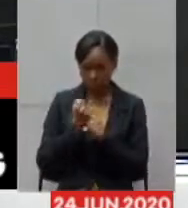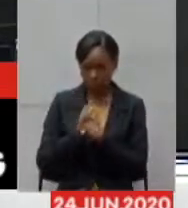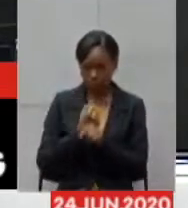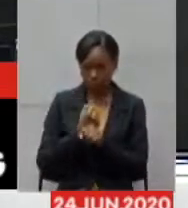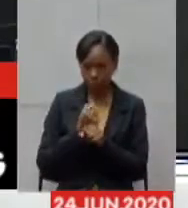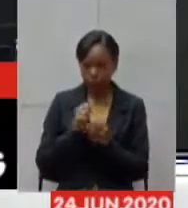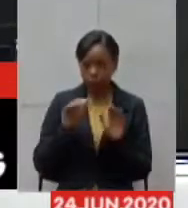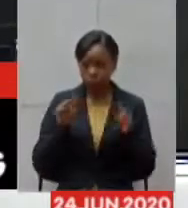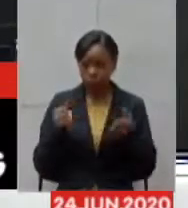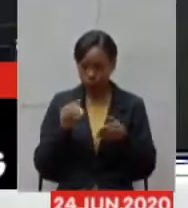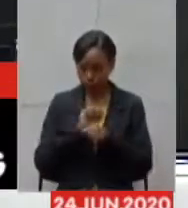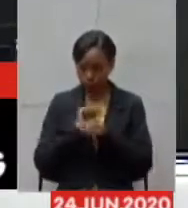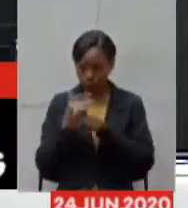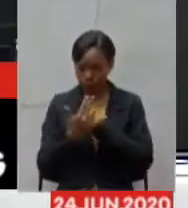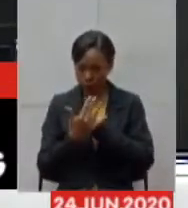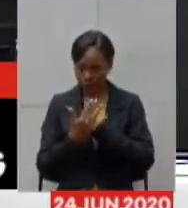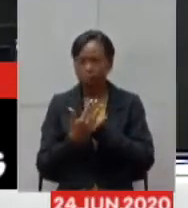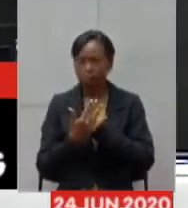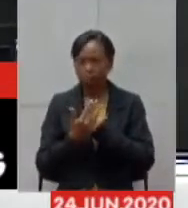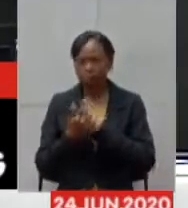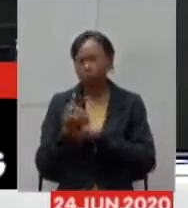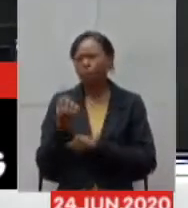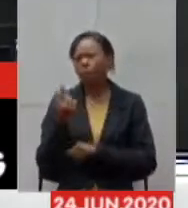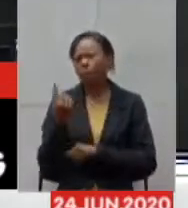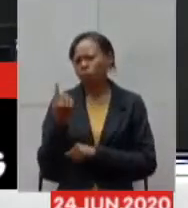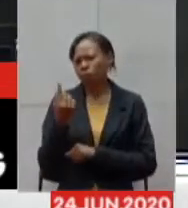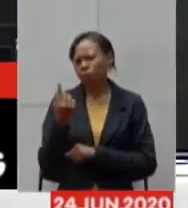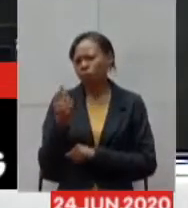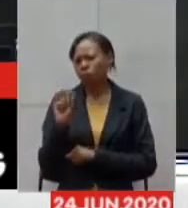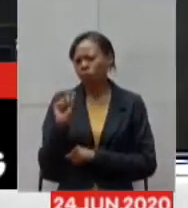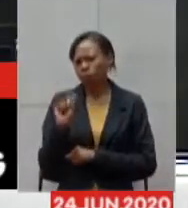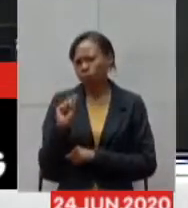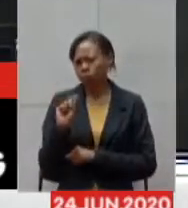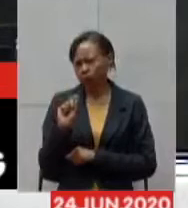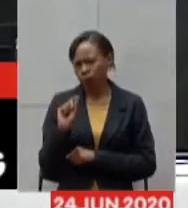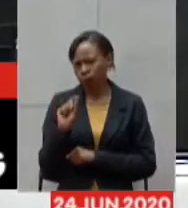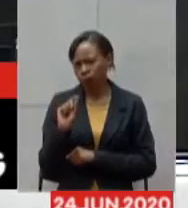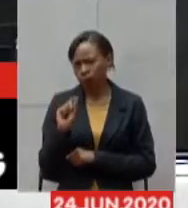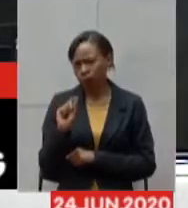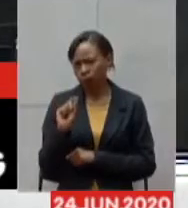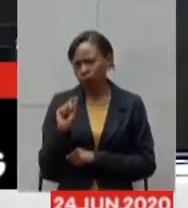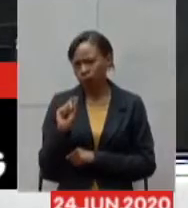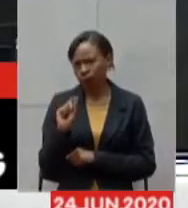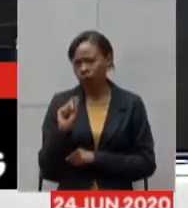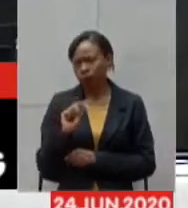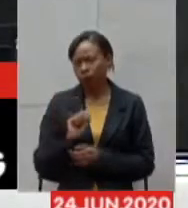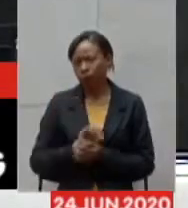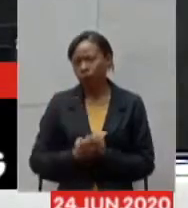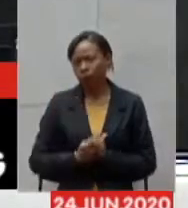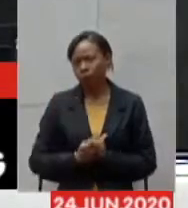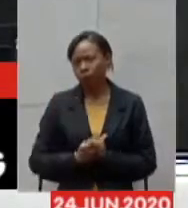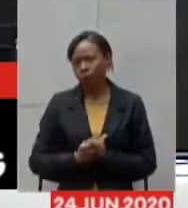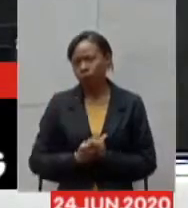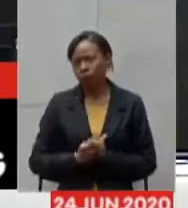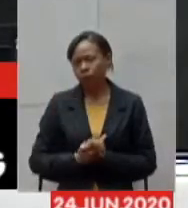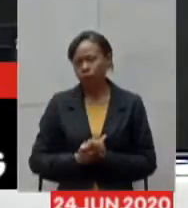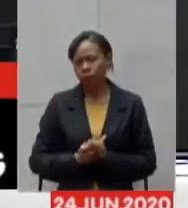primeiro lugar né vamos vamos vamos por que que